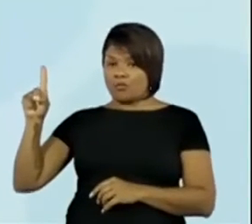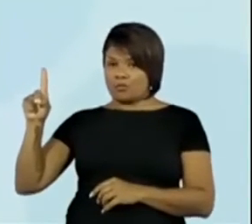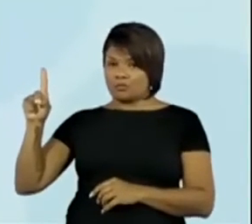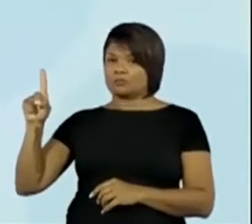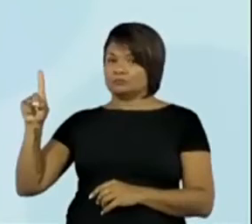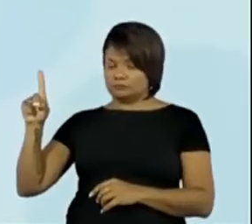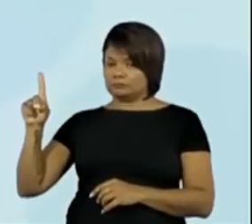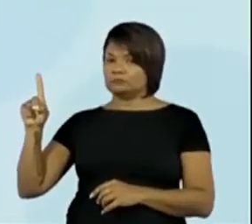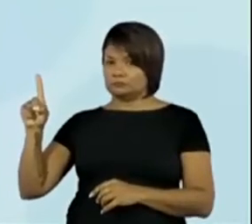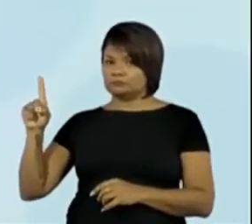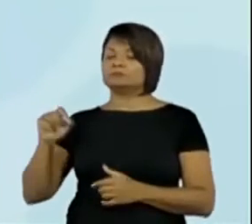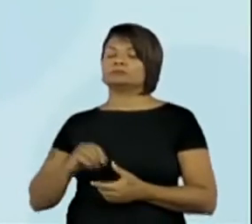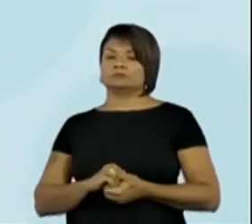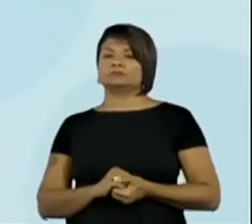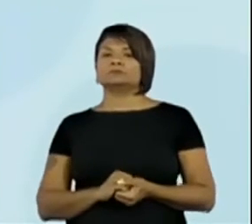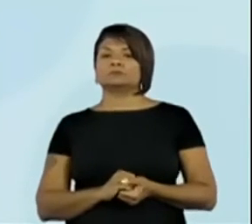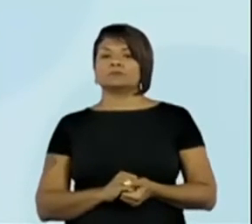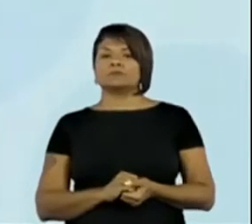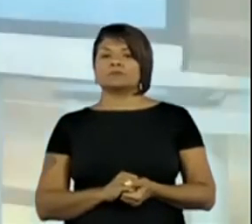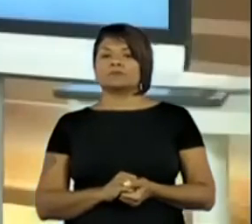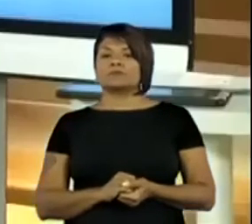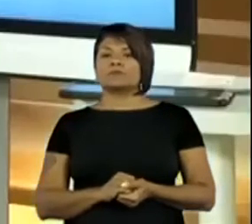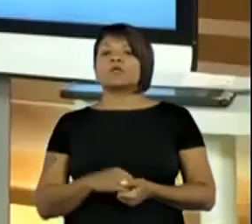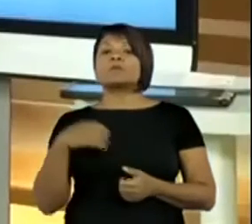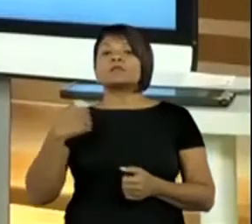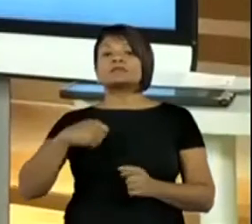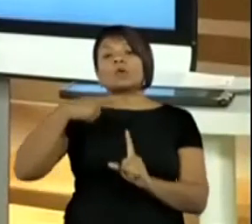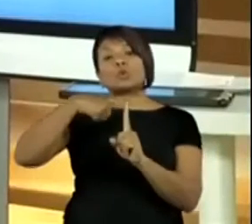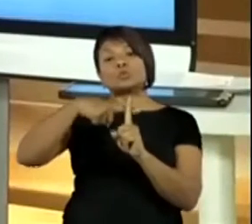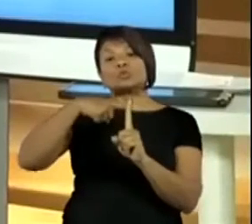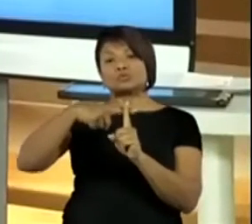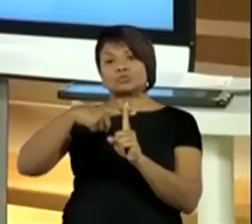Tá? Aí, eu vou fazer uma cruz.